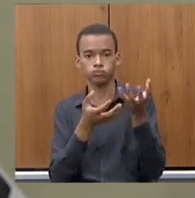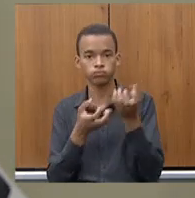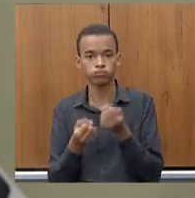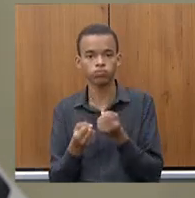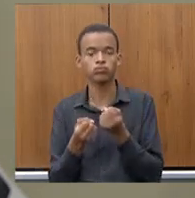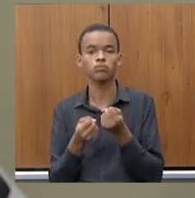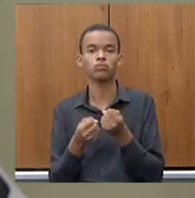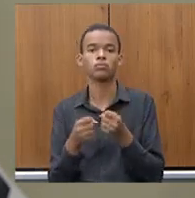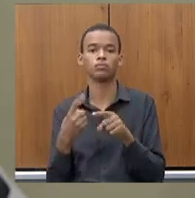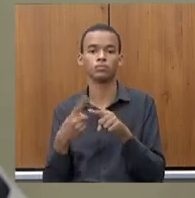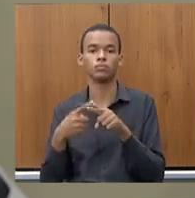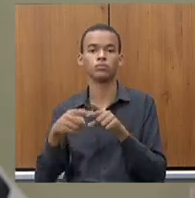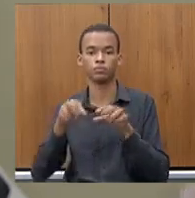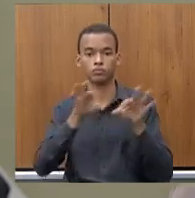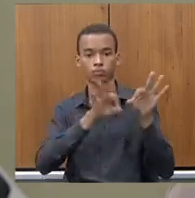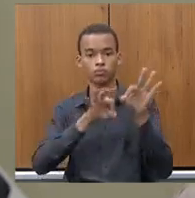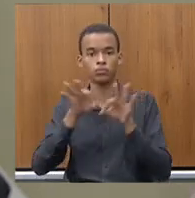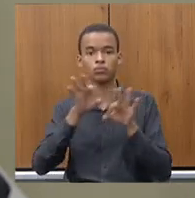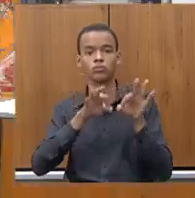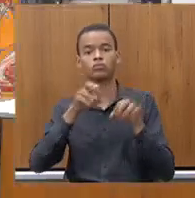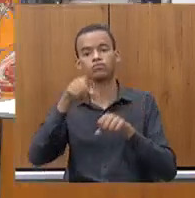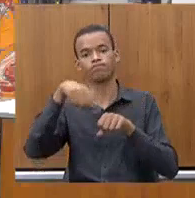tratar de organismos internacionais.